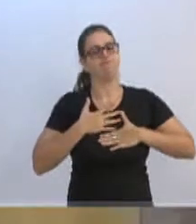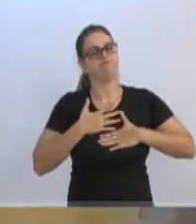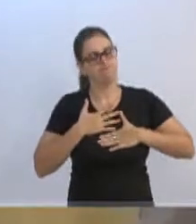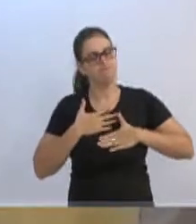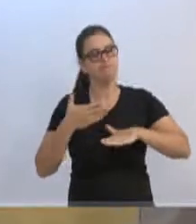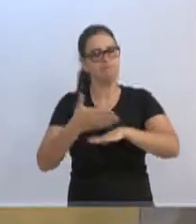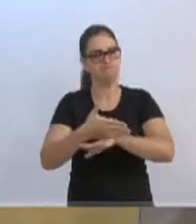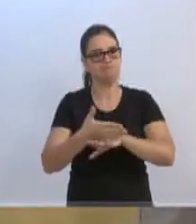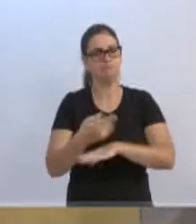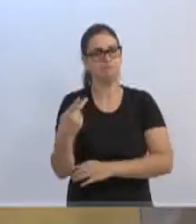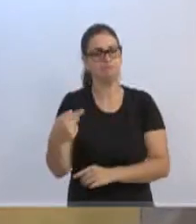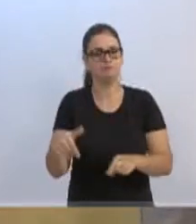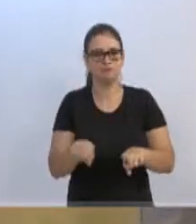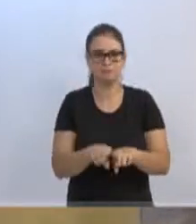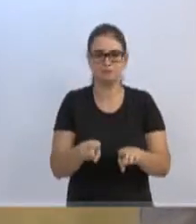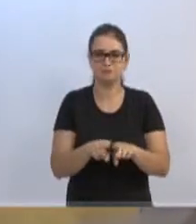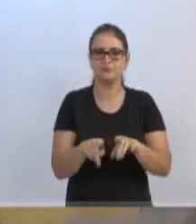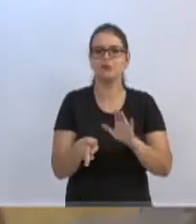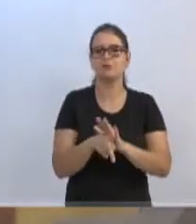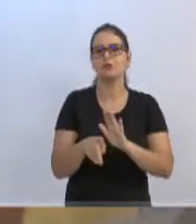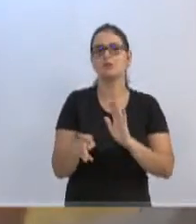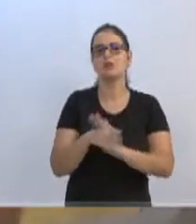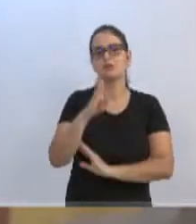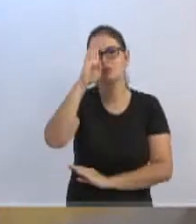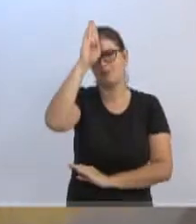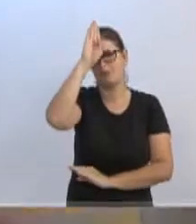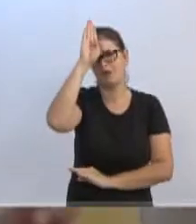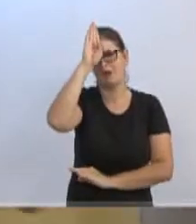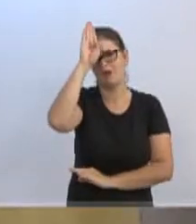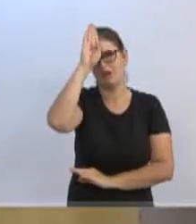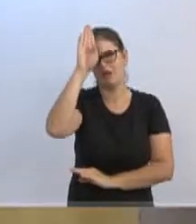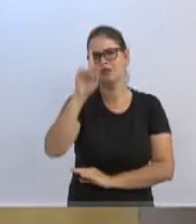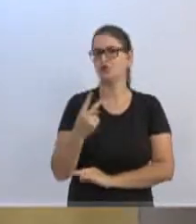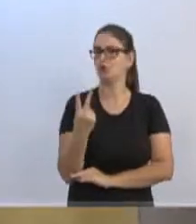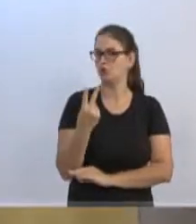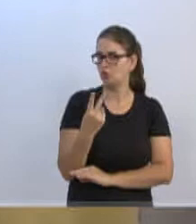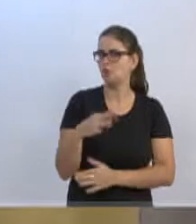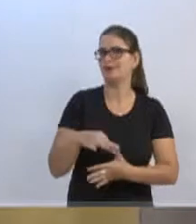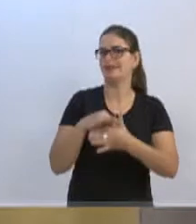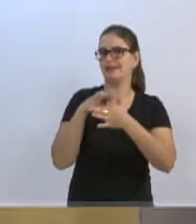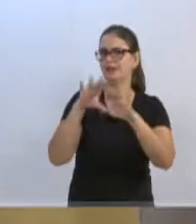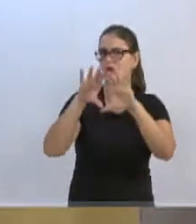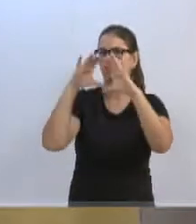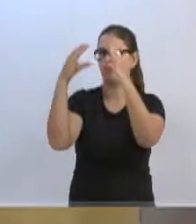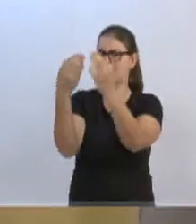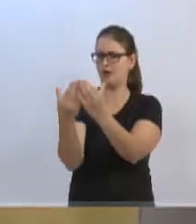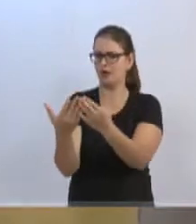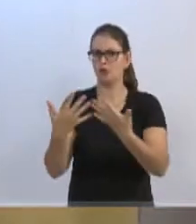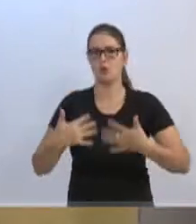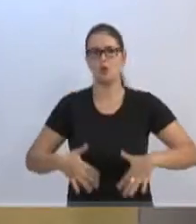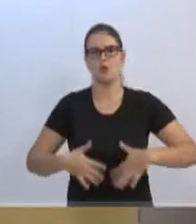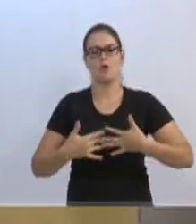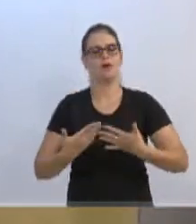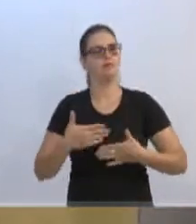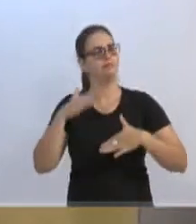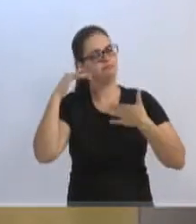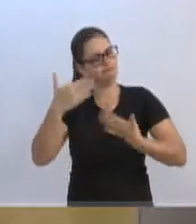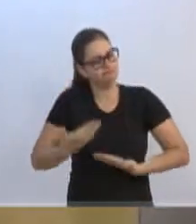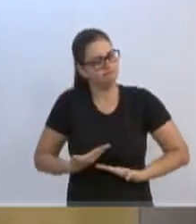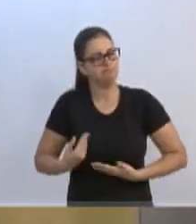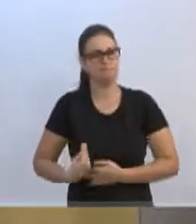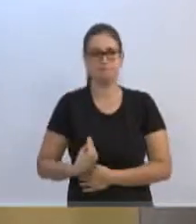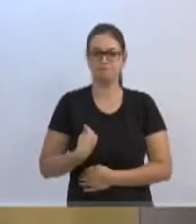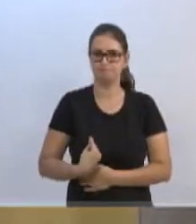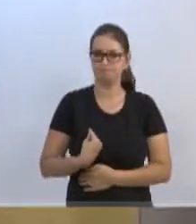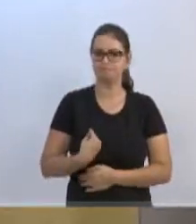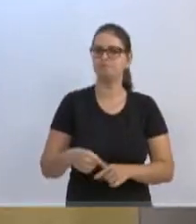Nelinho, também do Baden, o líder comunitário, dois líderes comunitários aqui nesta casa, é um prazer tê-los aqui, o Elson